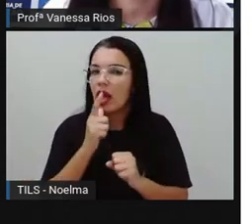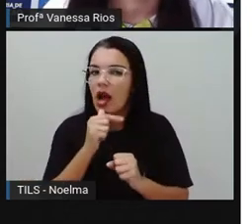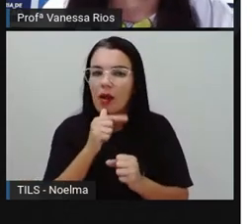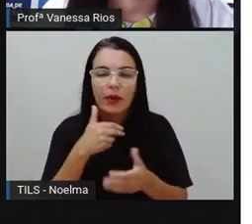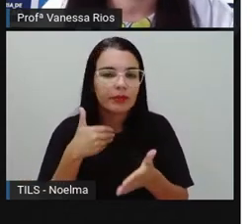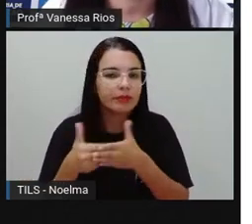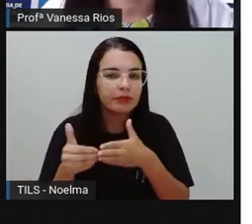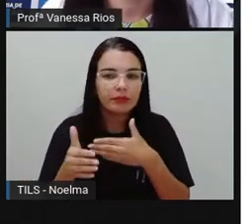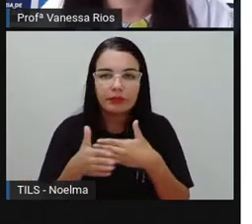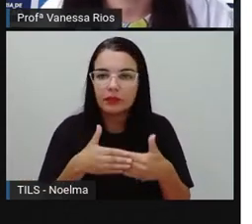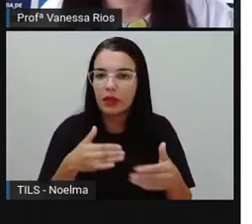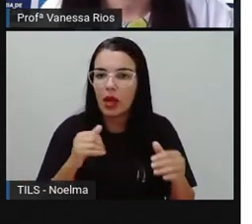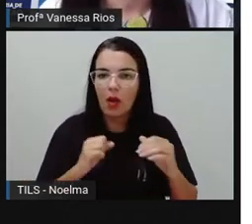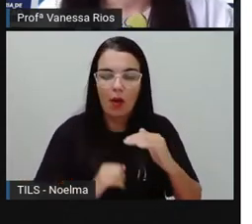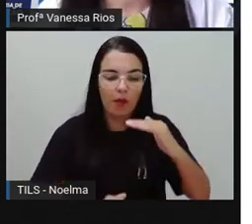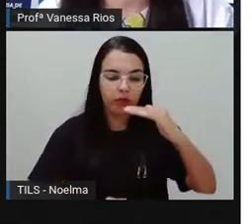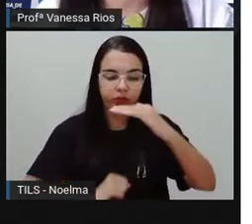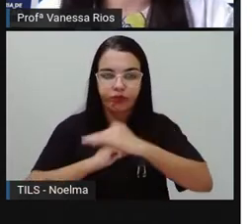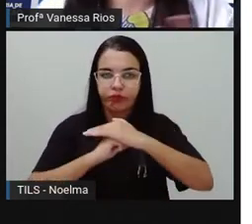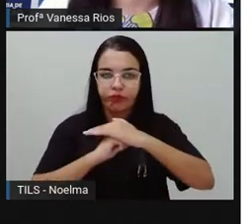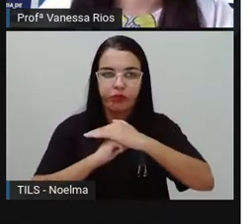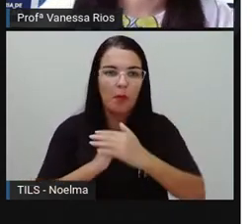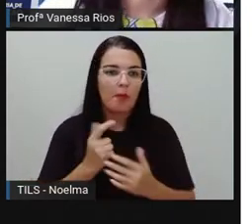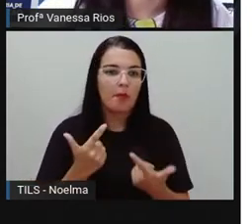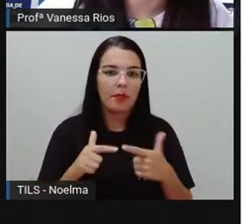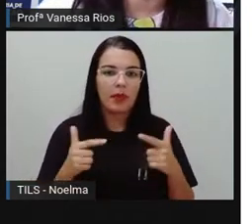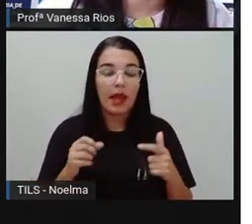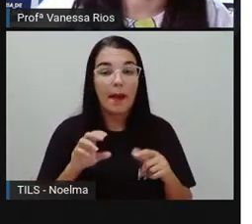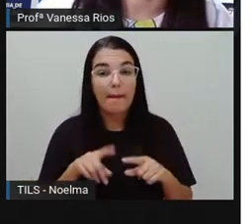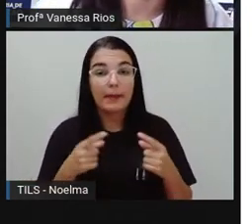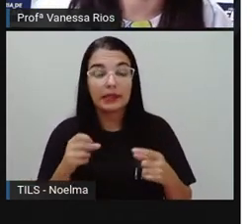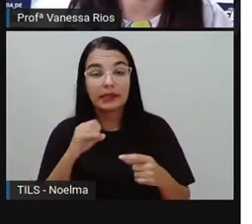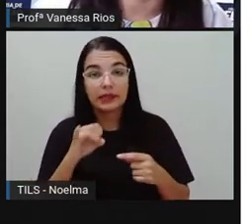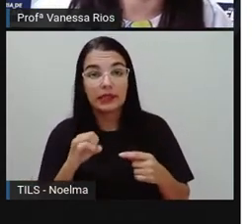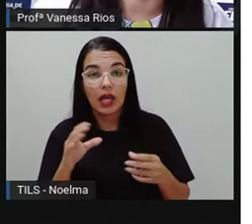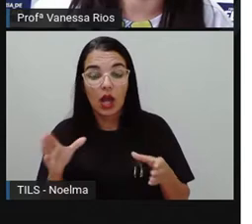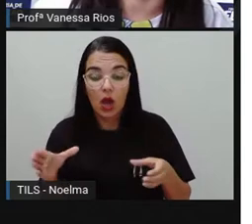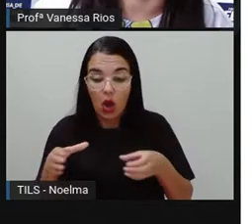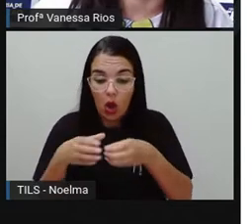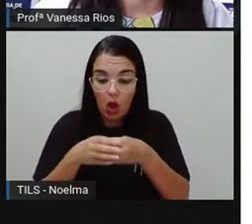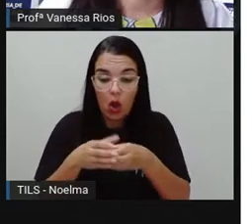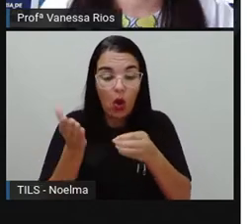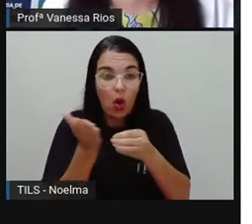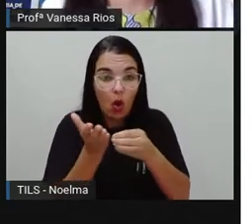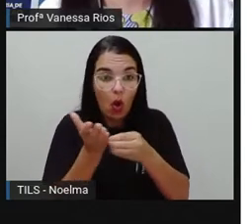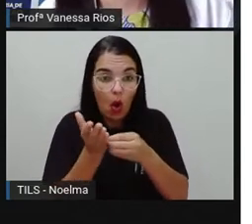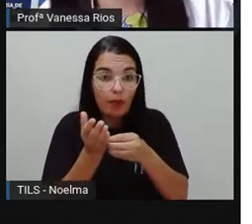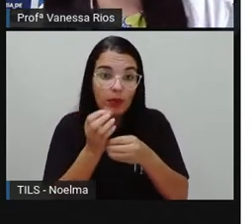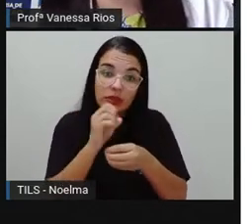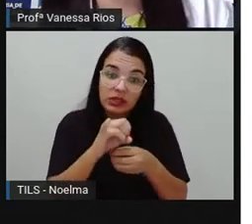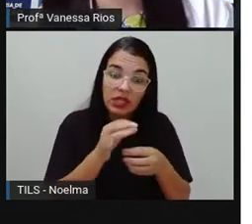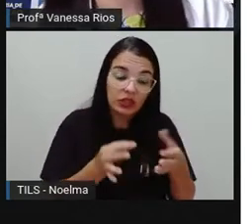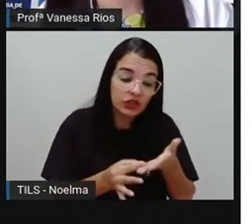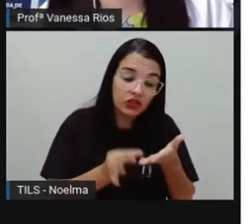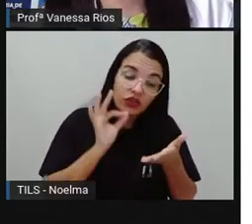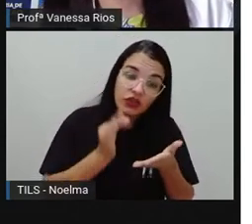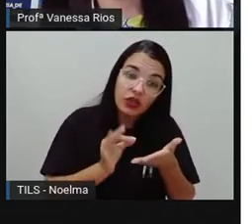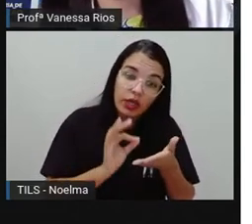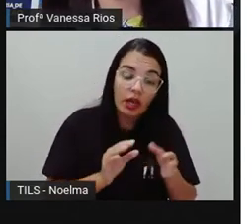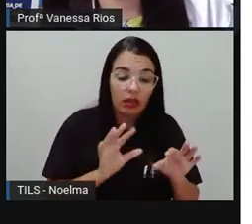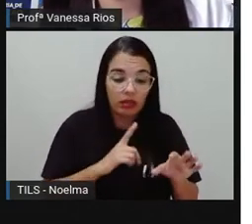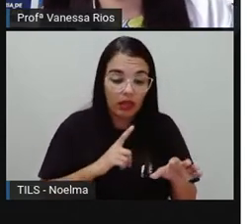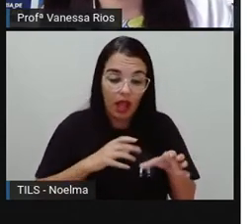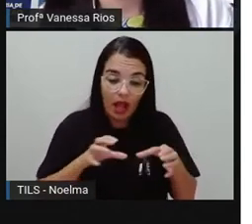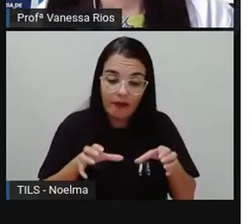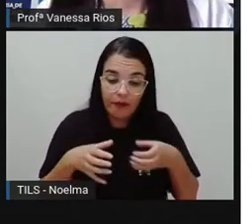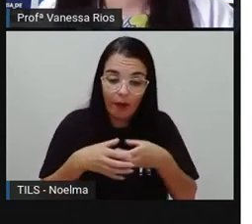de água, não vai alterar o volume, mas se eu coloco num copo, ela adquire a forma do copo. Se eu coloco numa xícara, ela adquire a